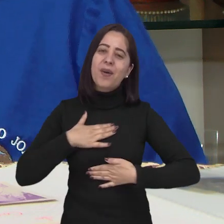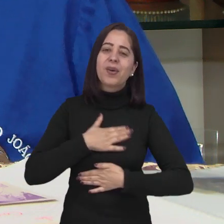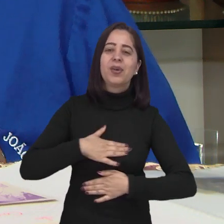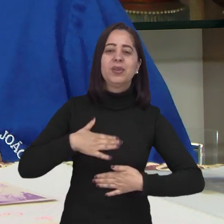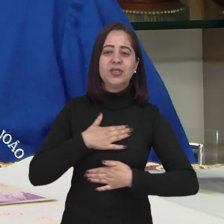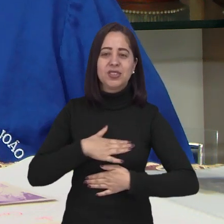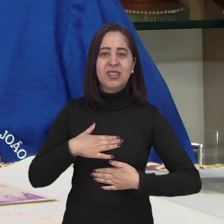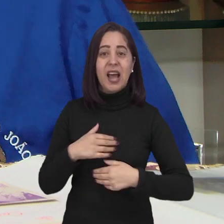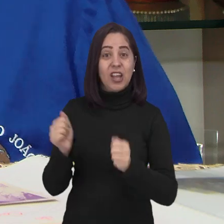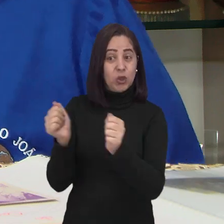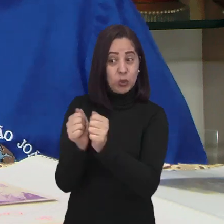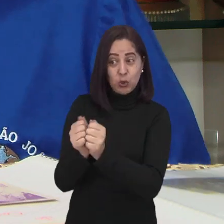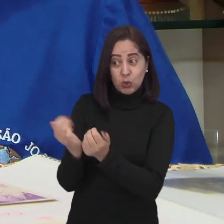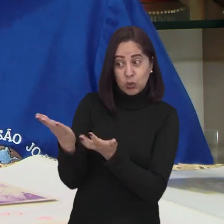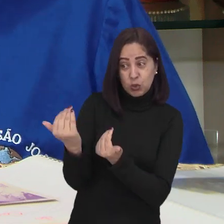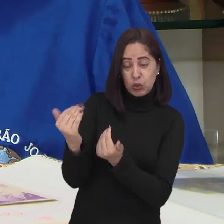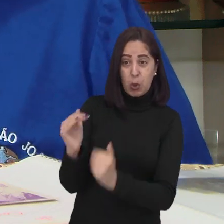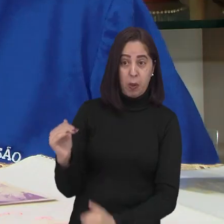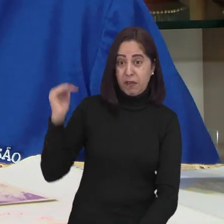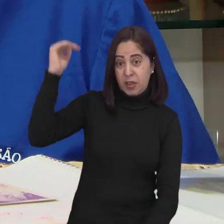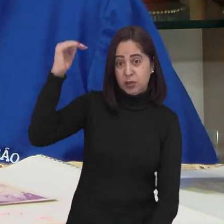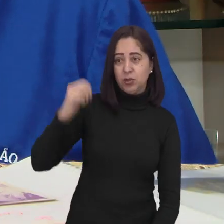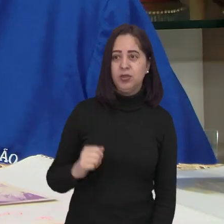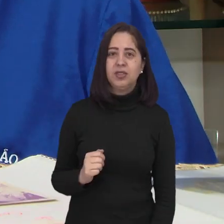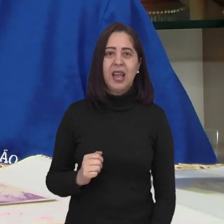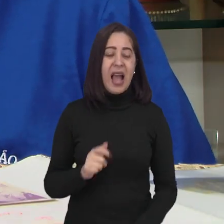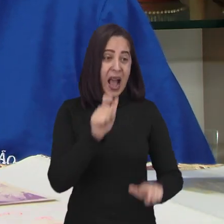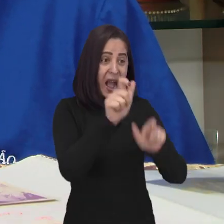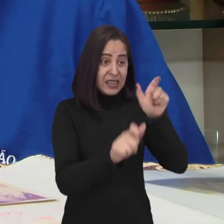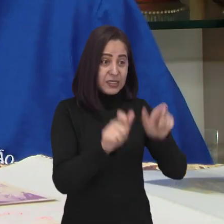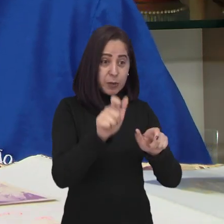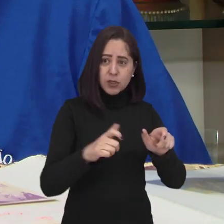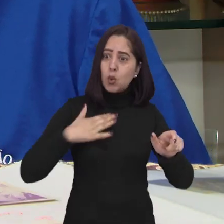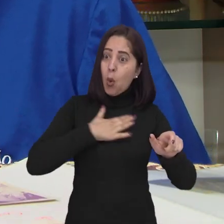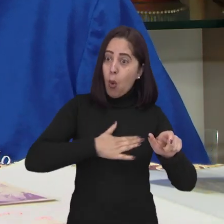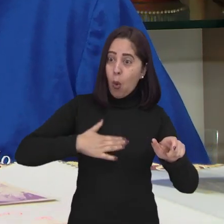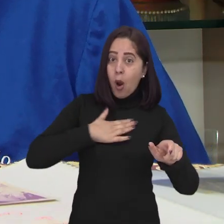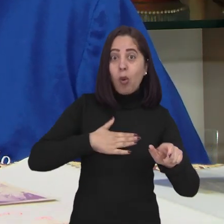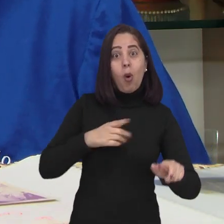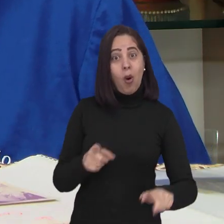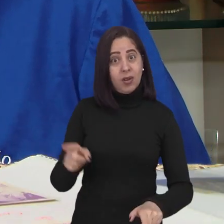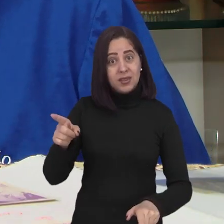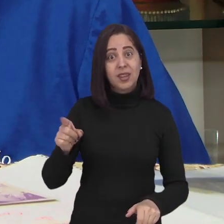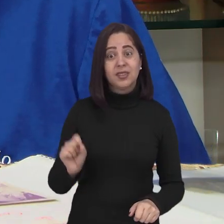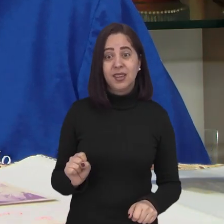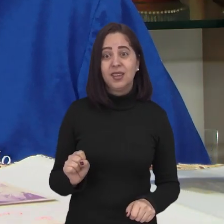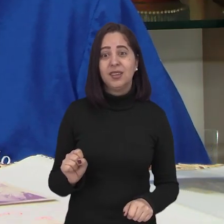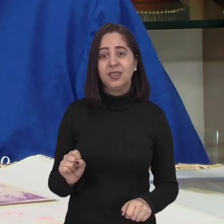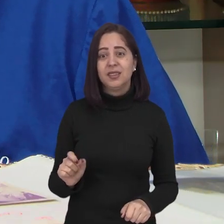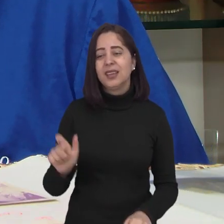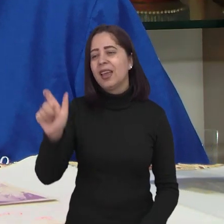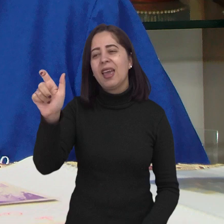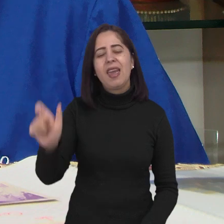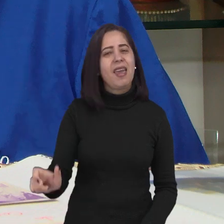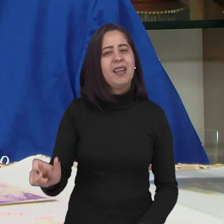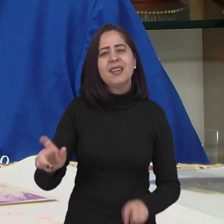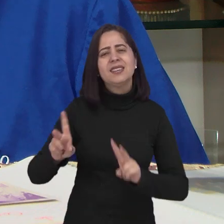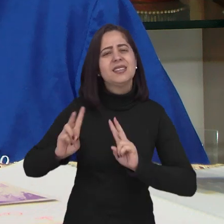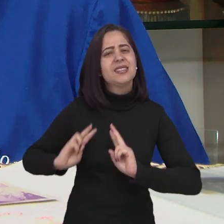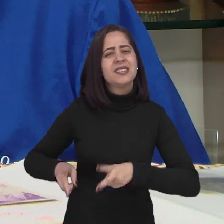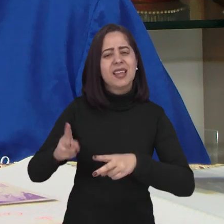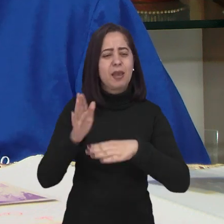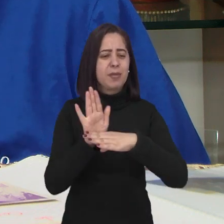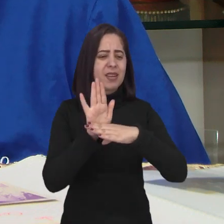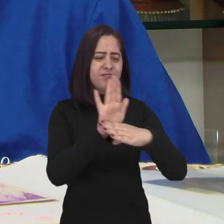seja que era com jovens ou era com adultos. Ele era muito querido na comunidade. Não tem assim, tudo que você possa imaginar que ele